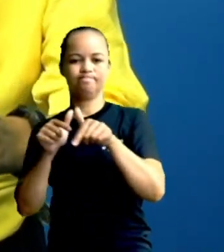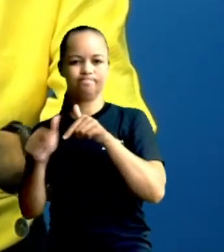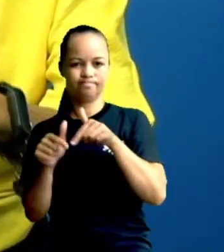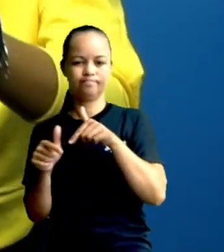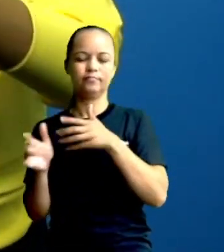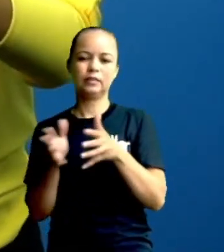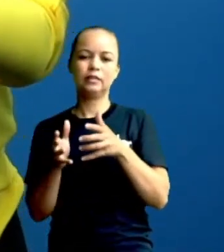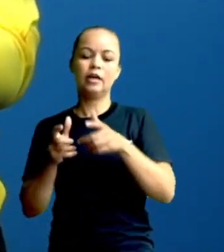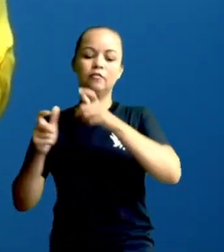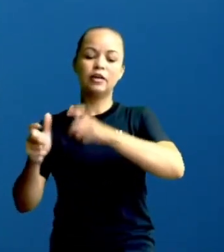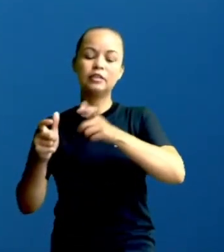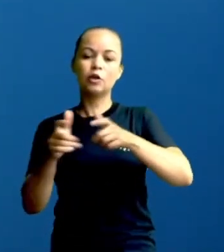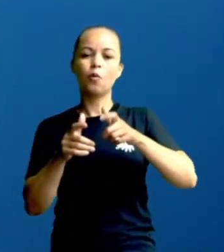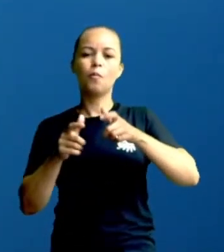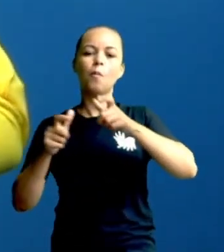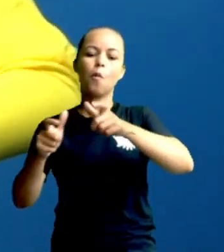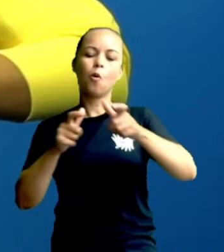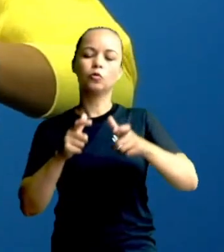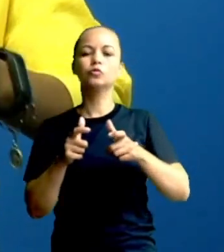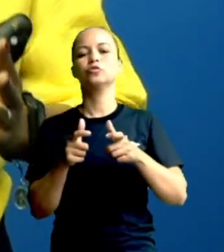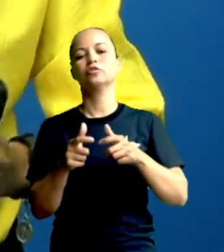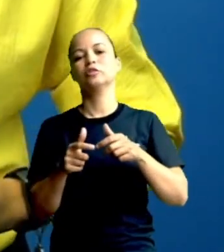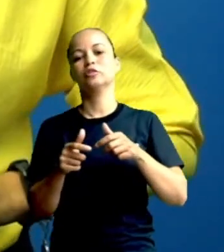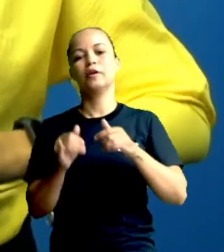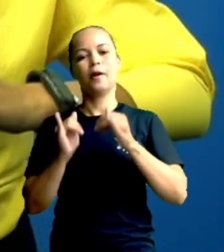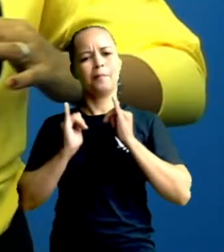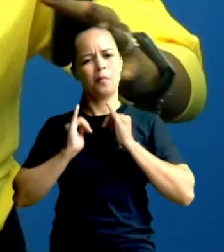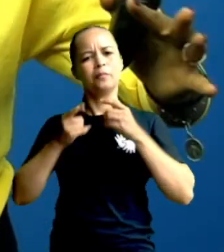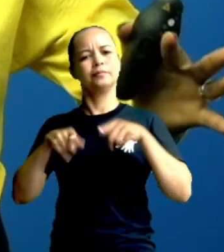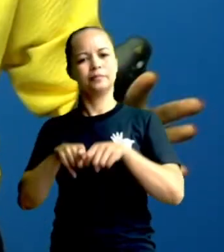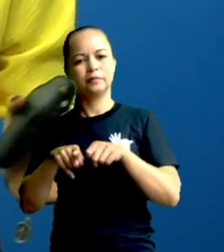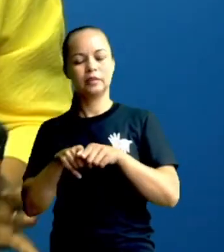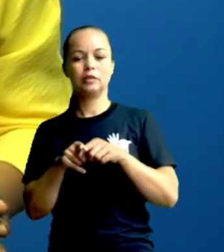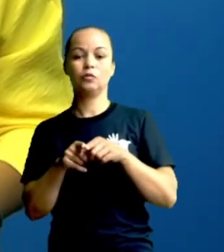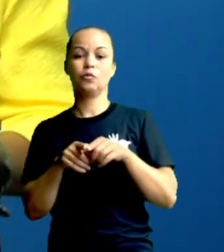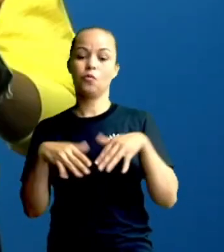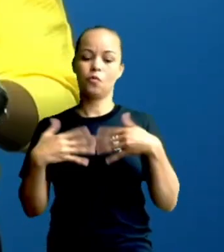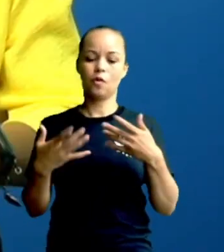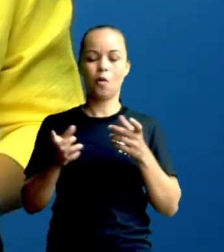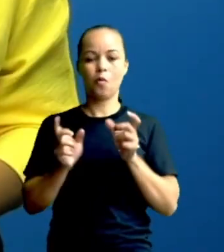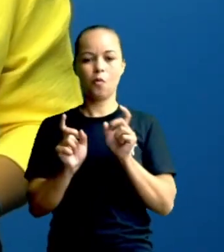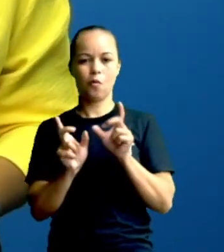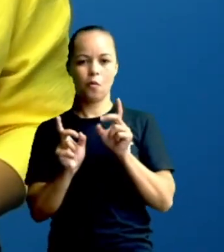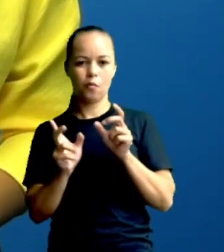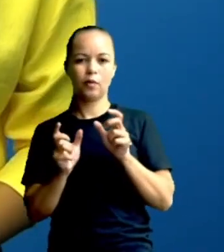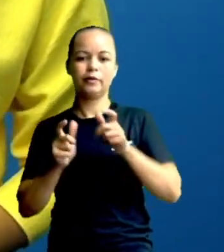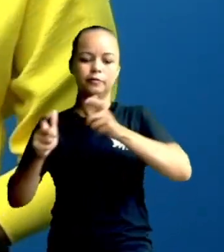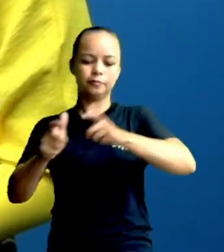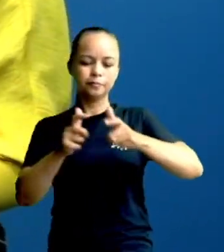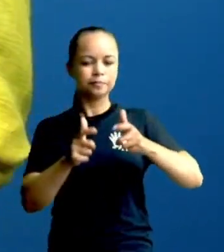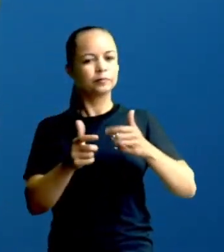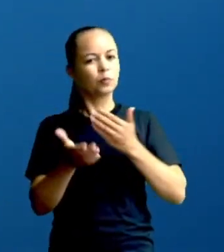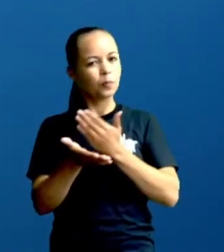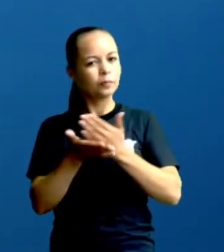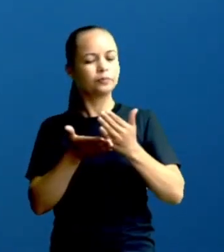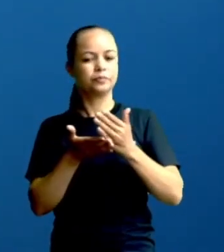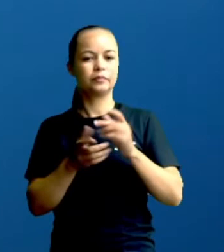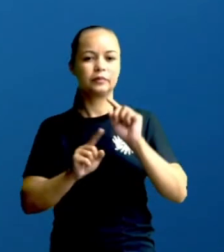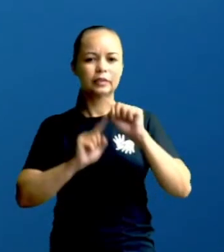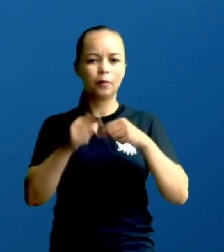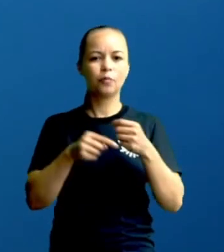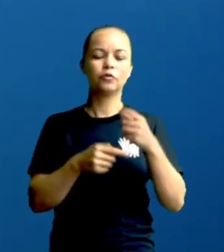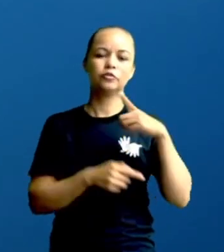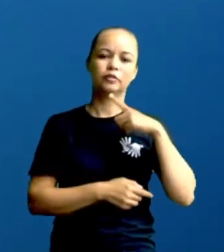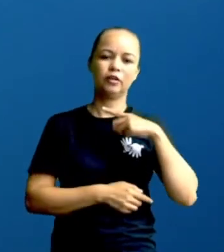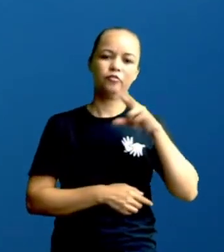os pontos de repouso, no qual o comércio ali também rolava nesses pontos. Depois até vieram os